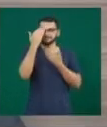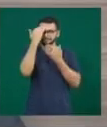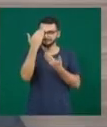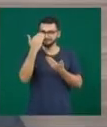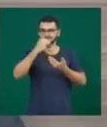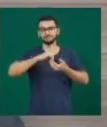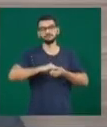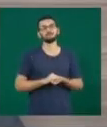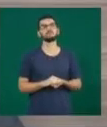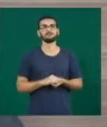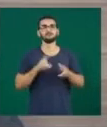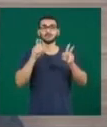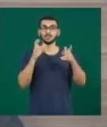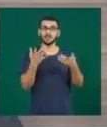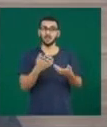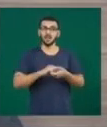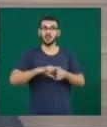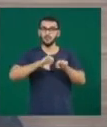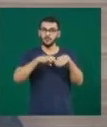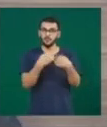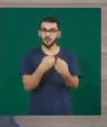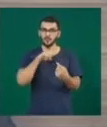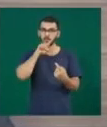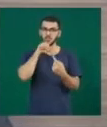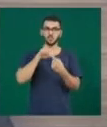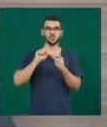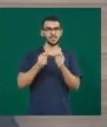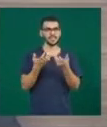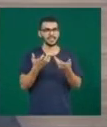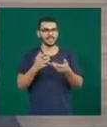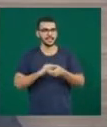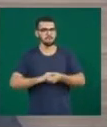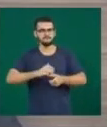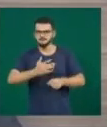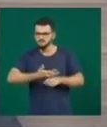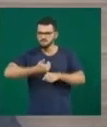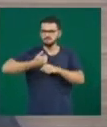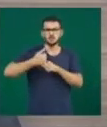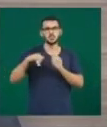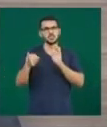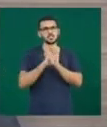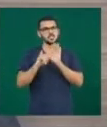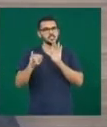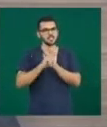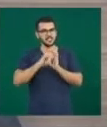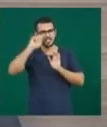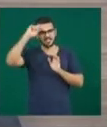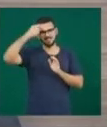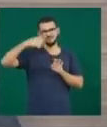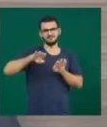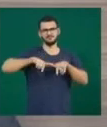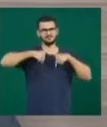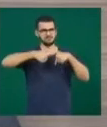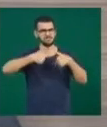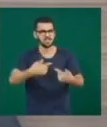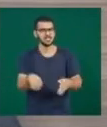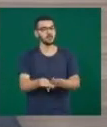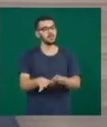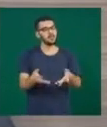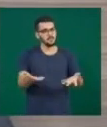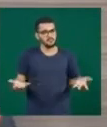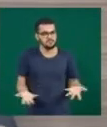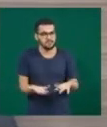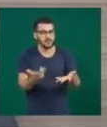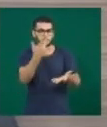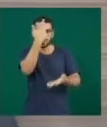E agora nós vamos falar de um evento que tem o objetivo de fortalecer a identidade negra e despertar essa mesma identidade em todas as pessoas,